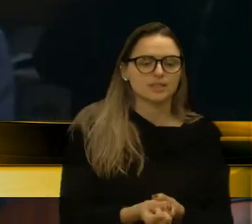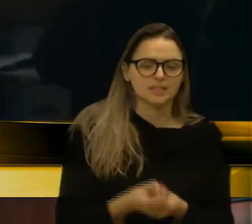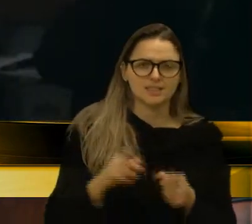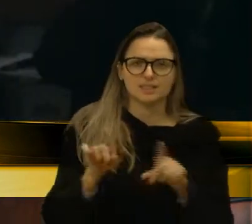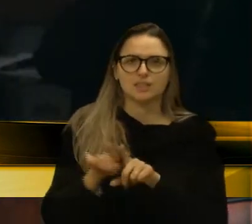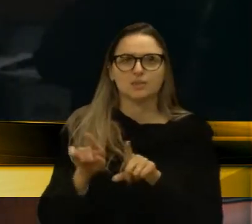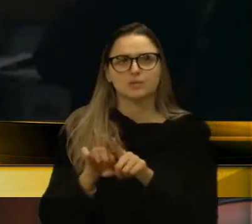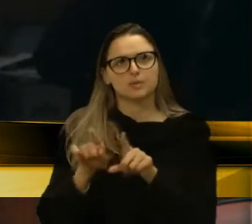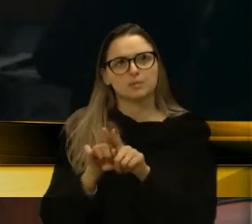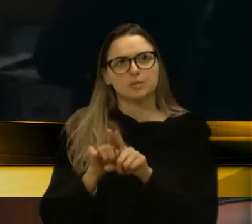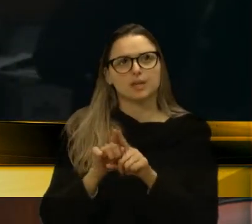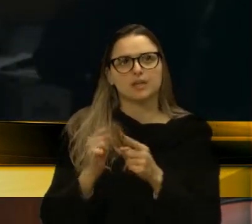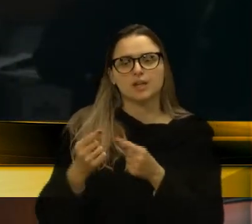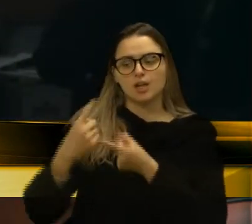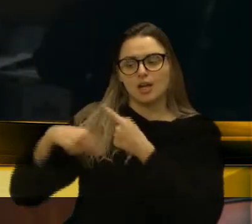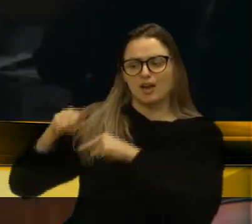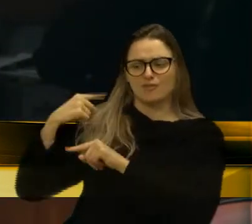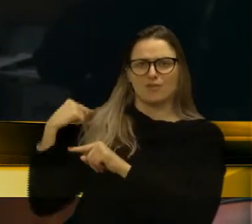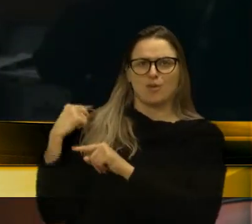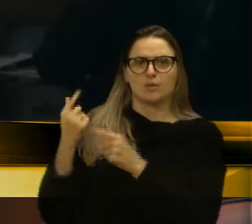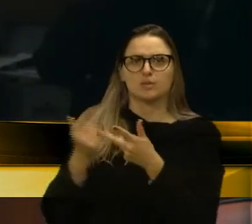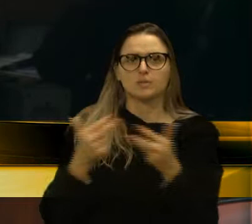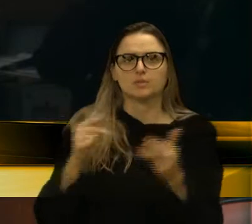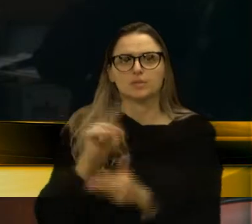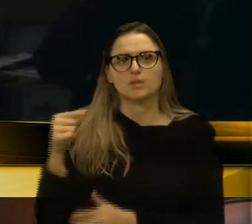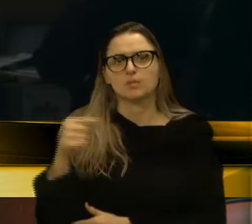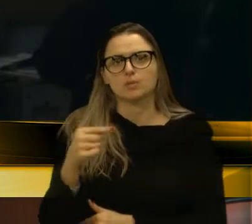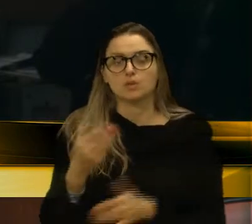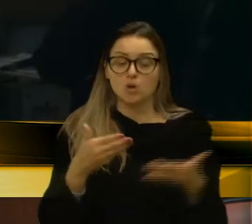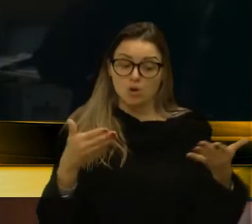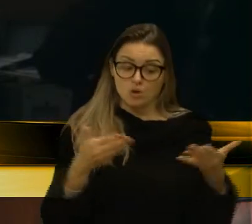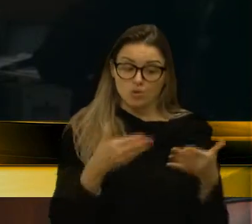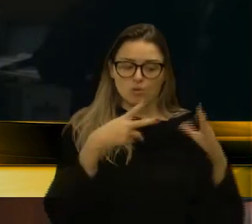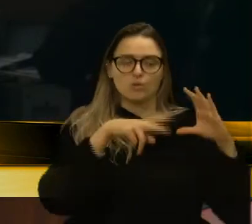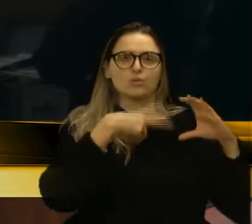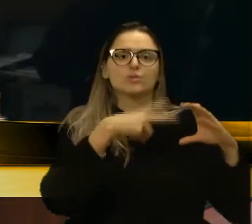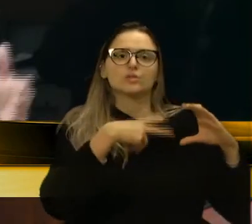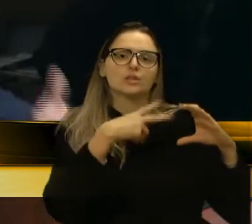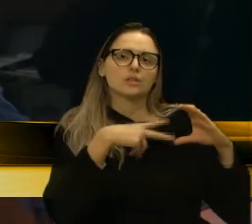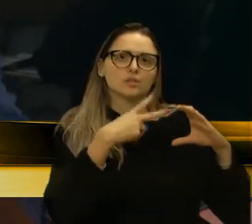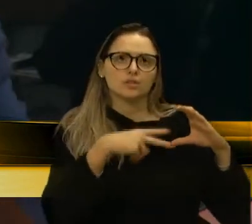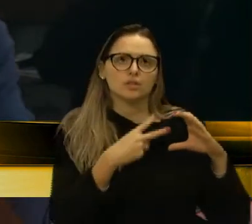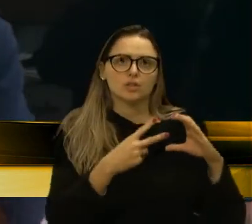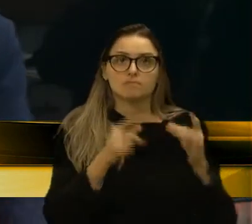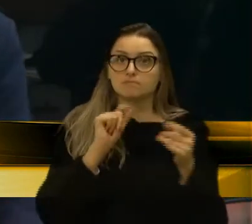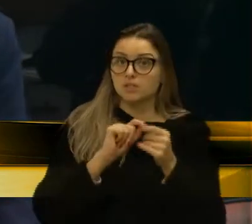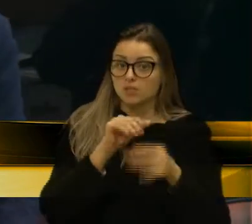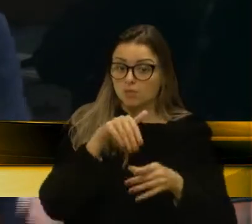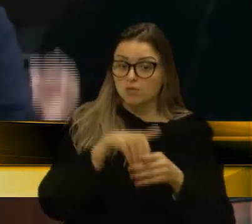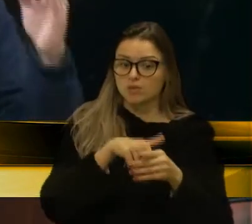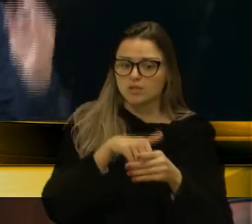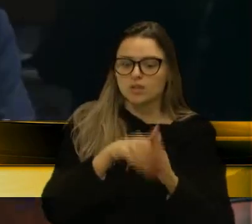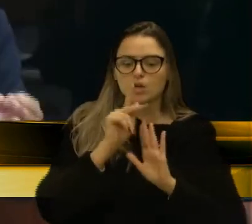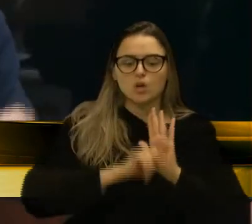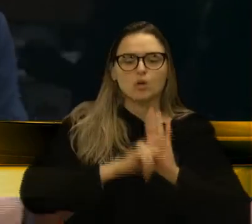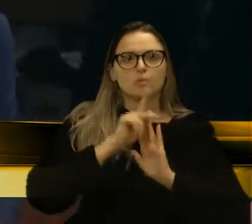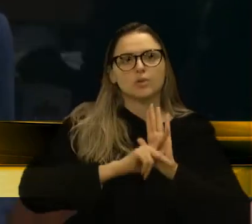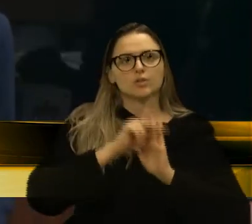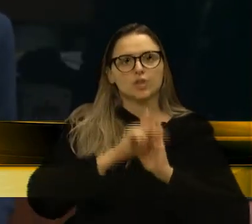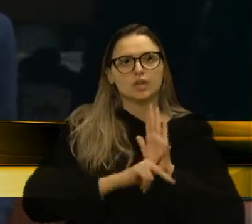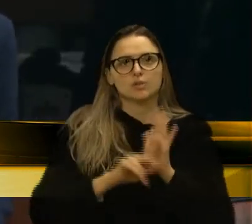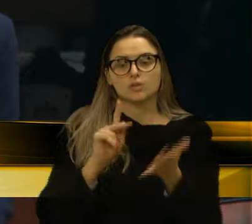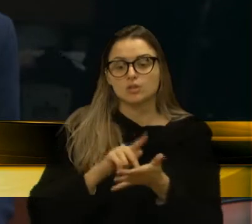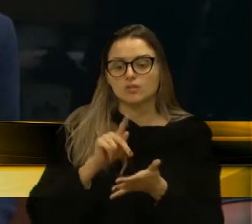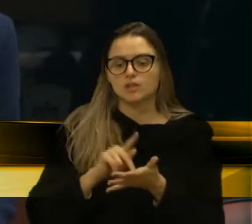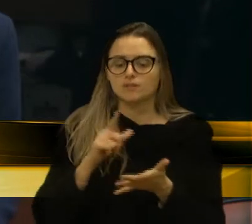retrocesso, a casa hoje aqui está por votar um projeto que efetivamente vai